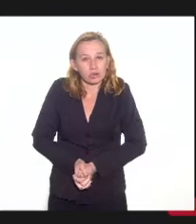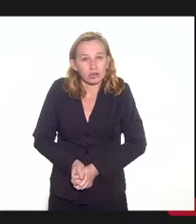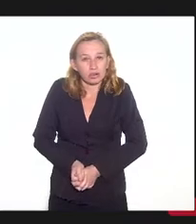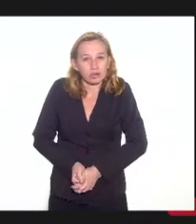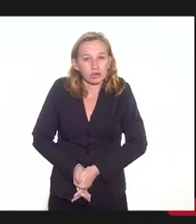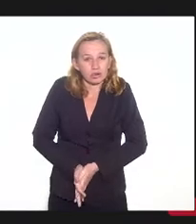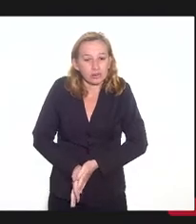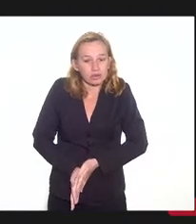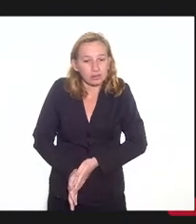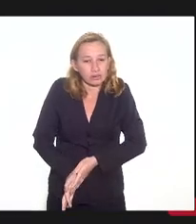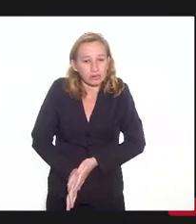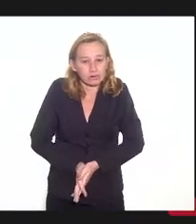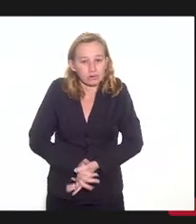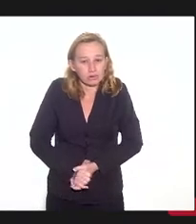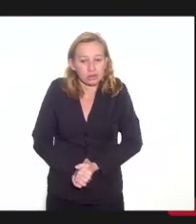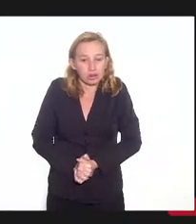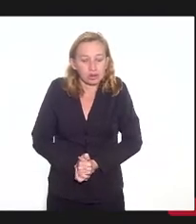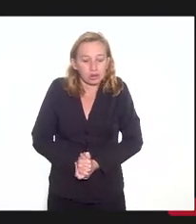a primeira,